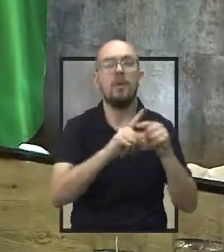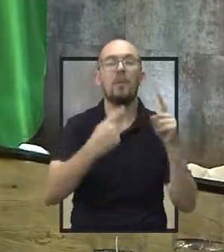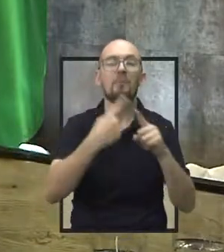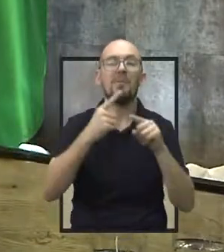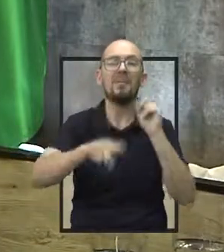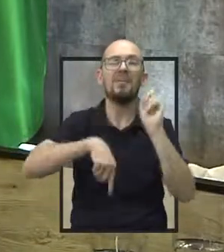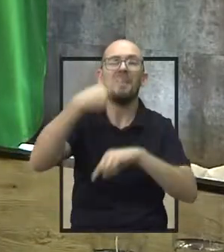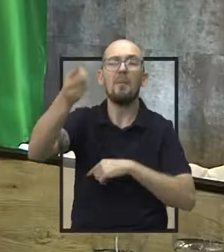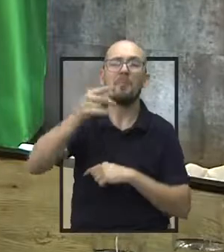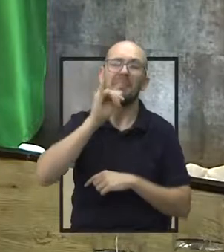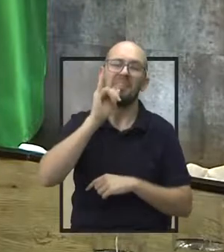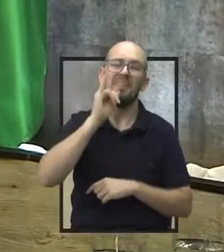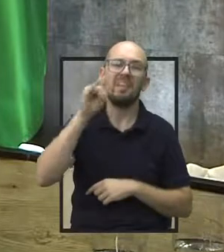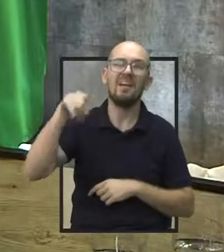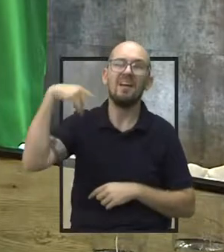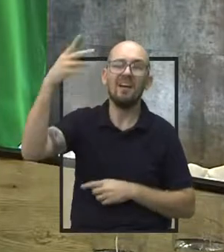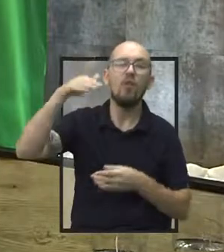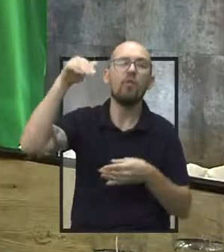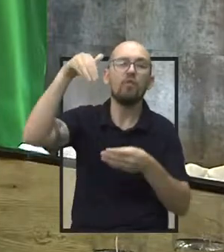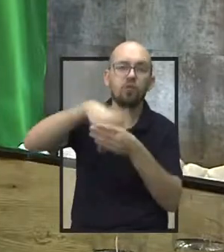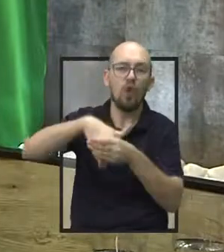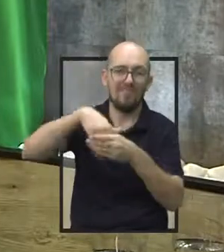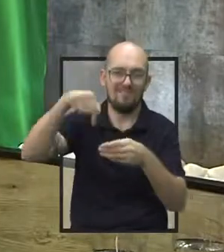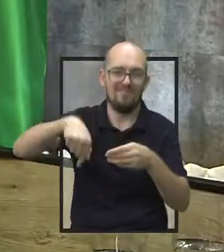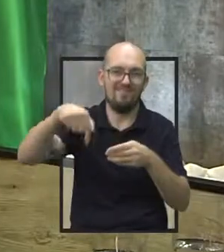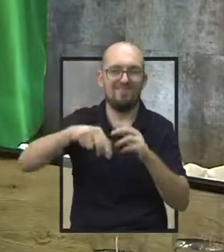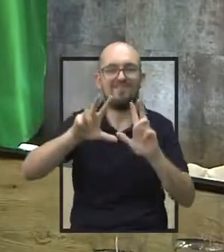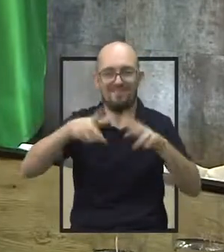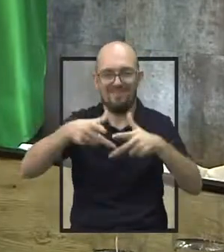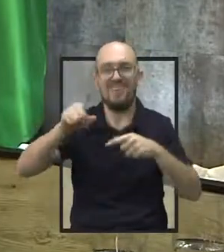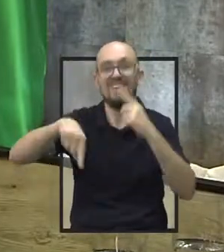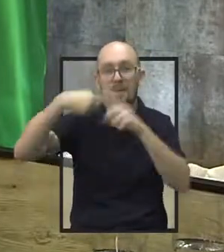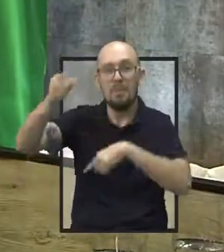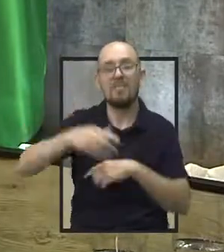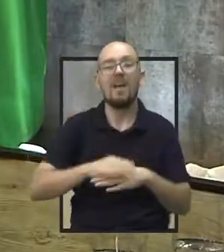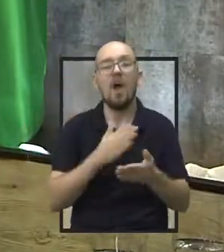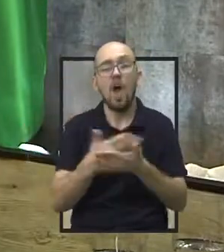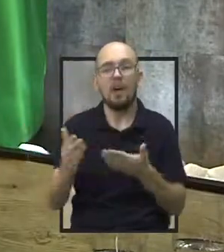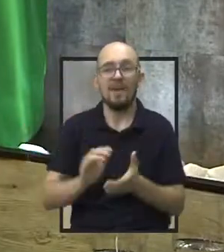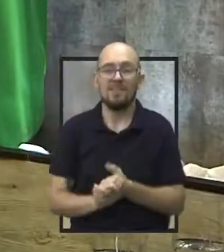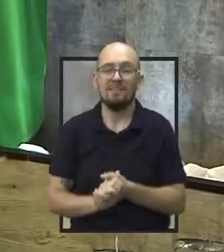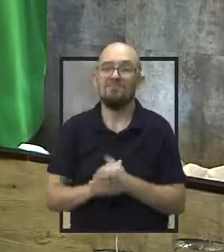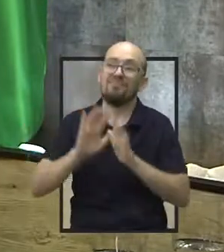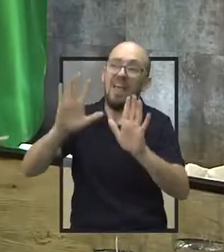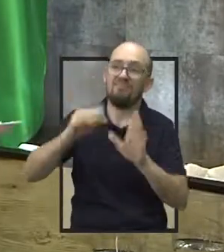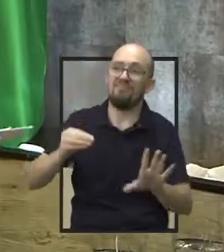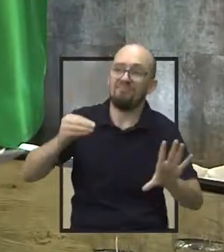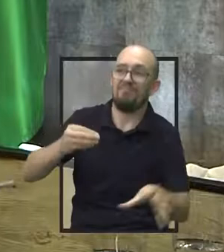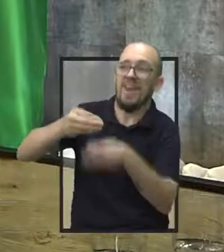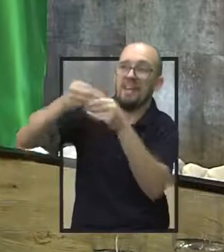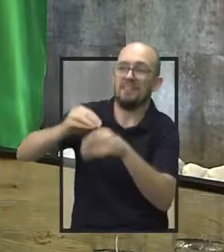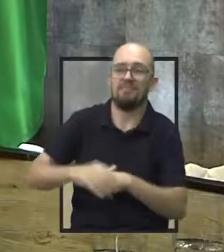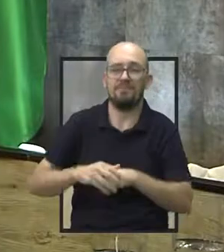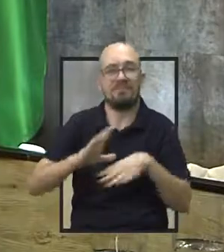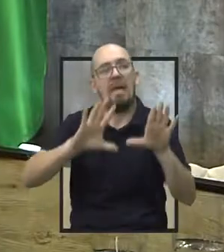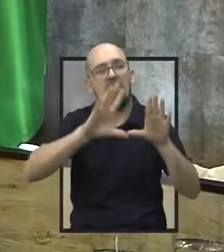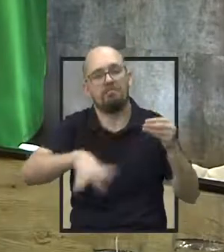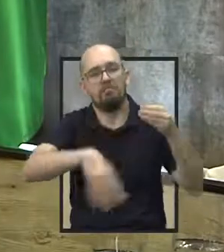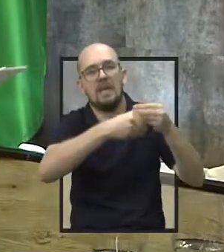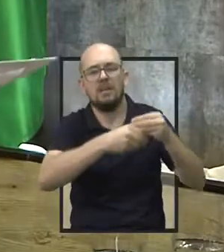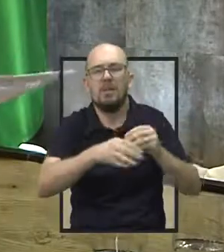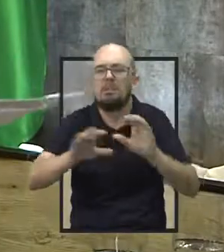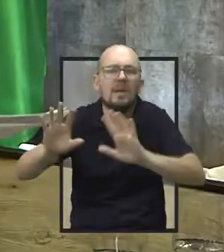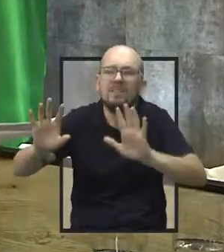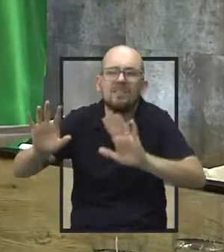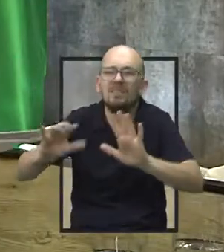chegar aqui na hora, para a votação e no plenário da Câmara, não começar a vir com emendas que a gente não sabe qual é